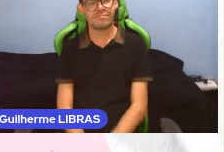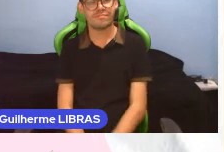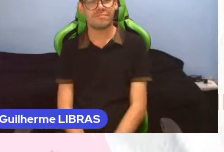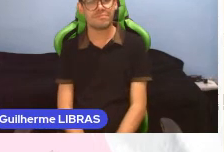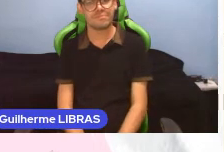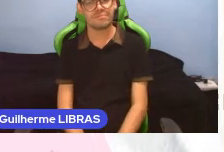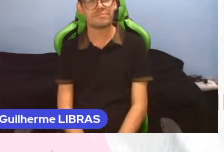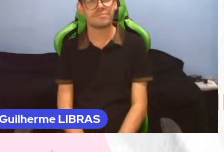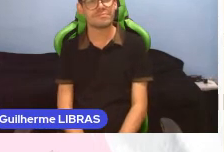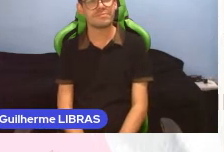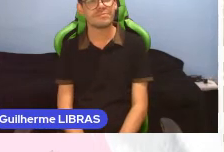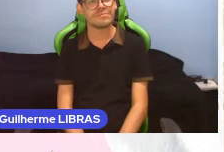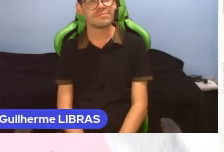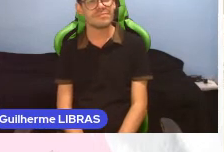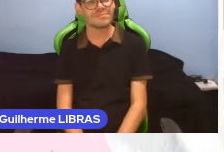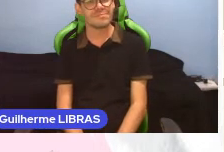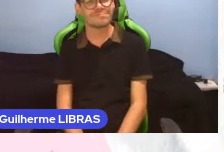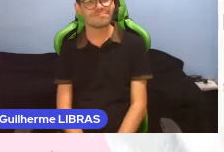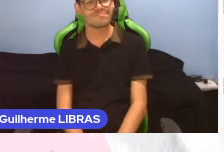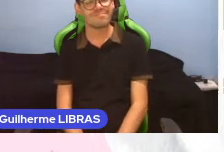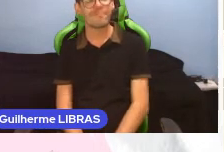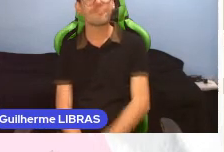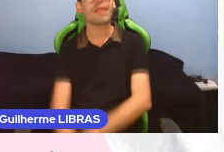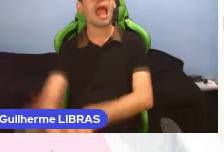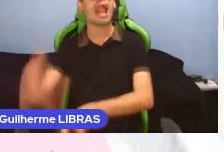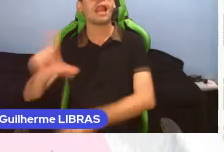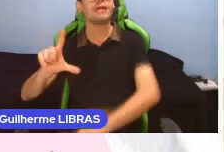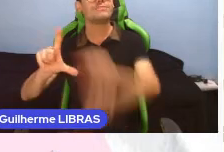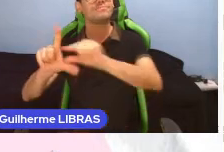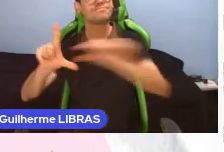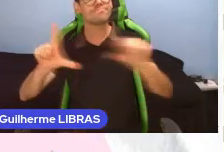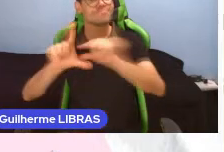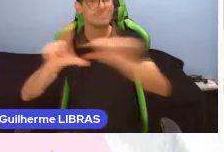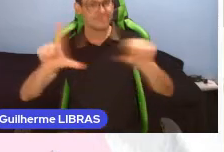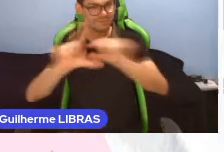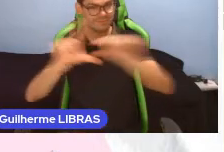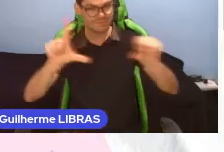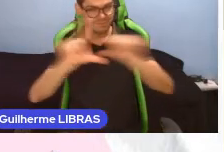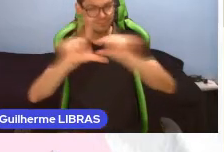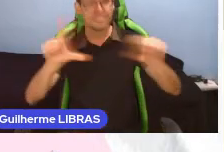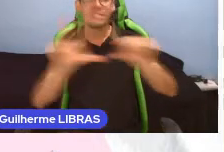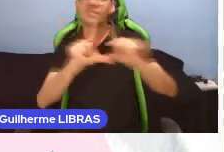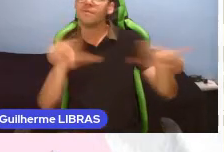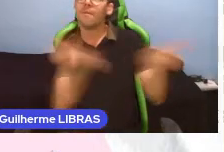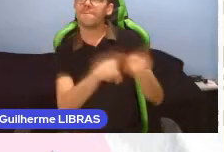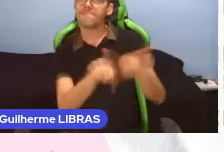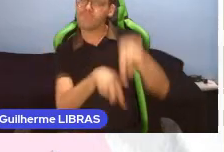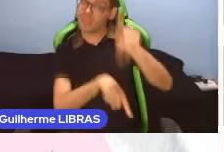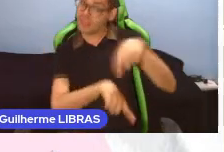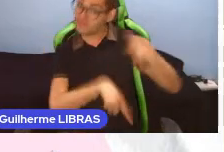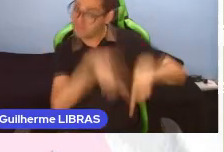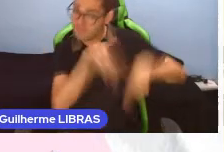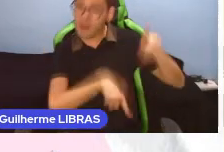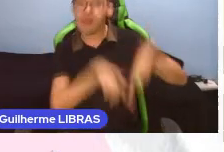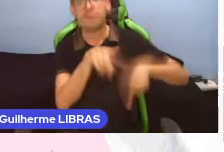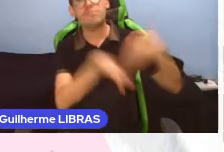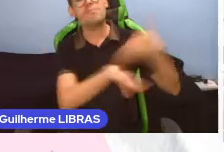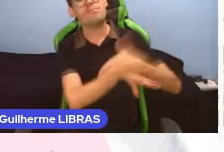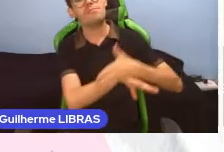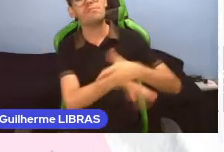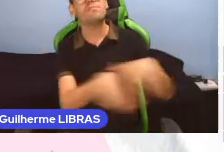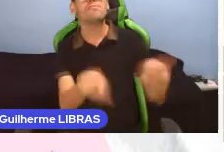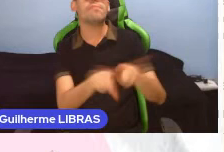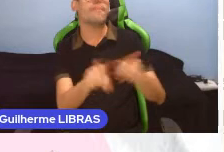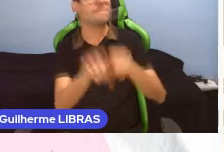Pode passar, por favor. Legenda. A legenda também é um recurso de acessibilidade importante que